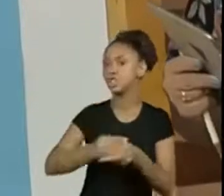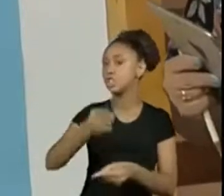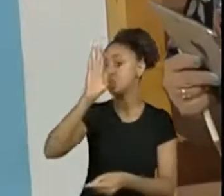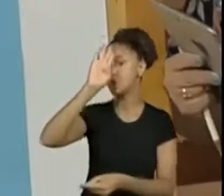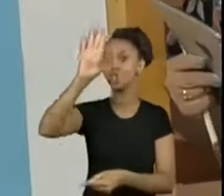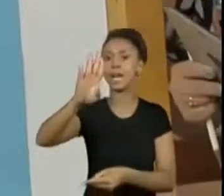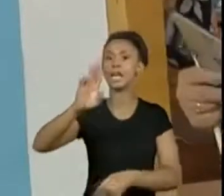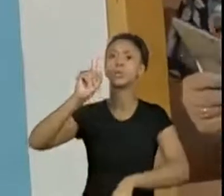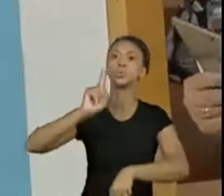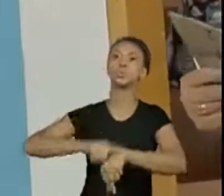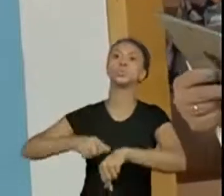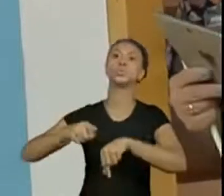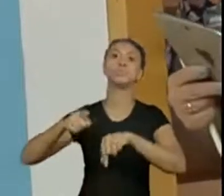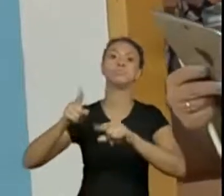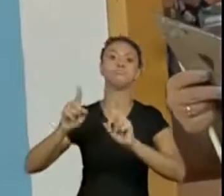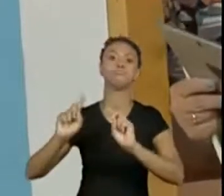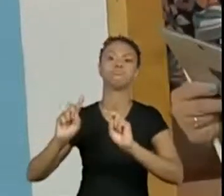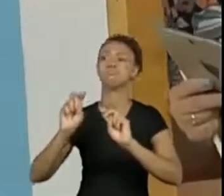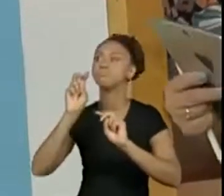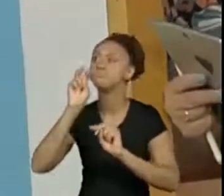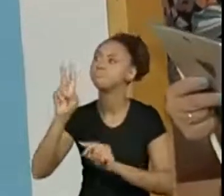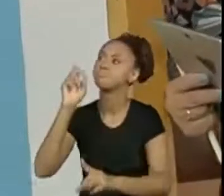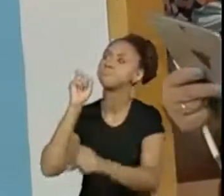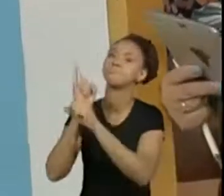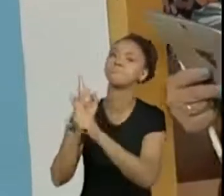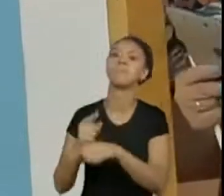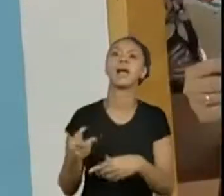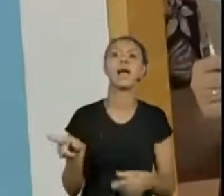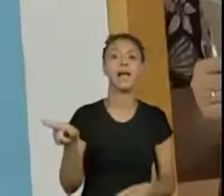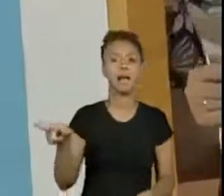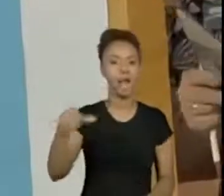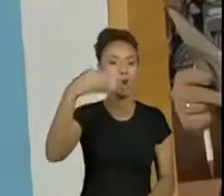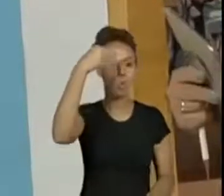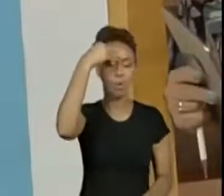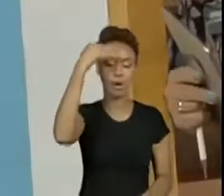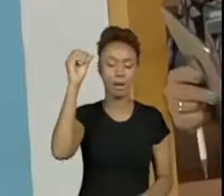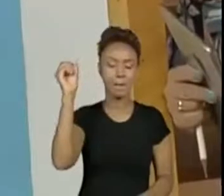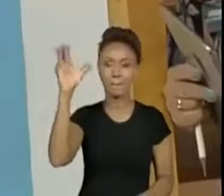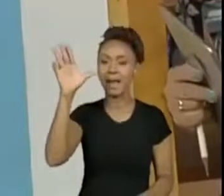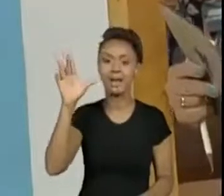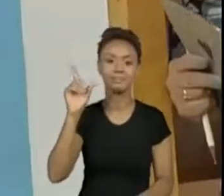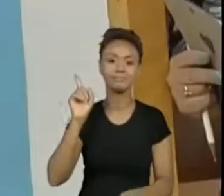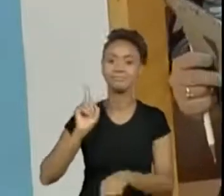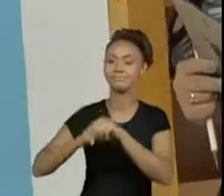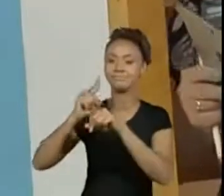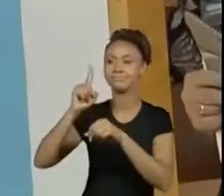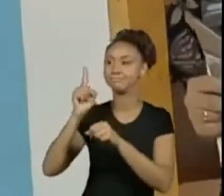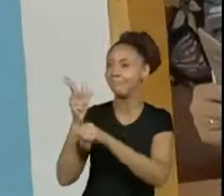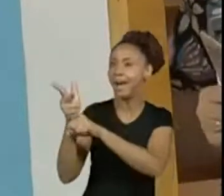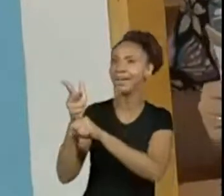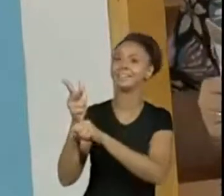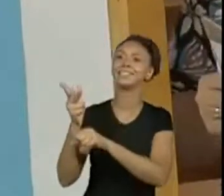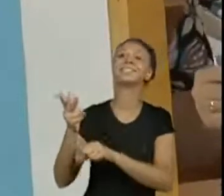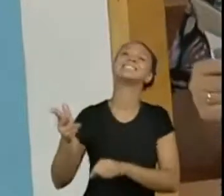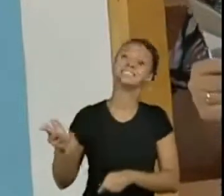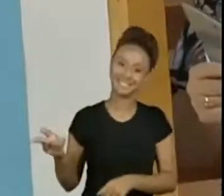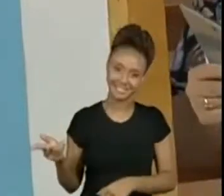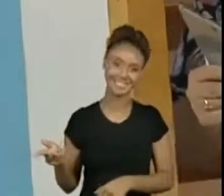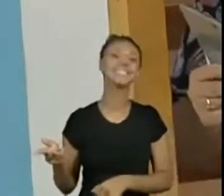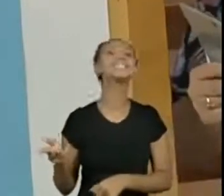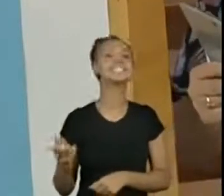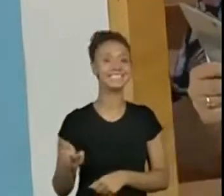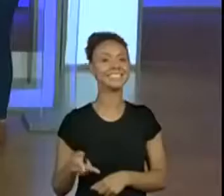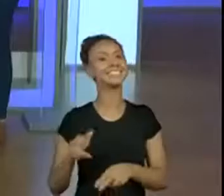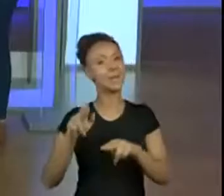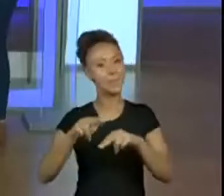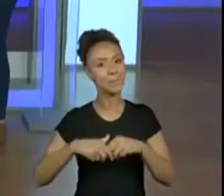lugar. Olha só. Então, o oráculo sentiu isso. Por isso que ele já trouxe. Já trouxe, lógico. A gente trabalha com a energia de todo